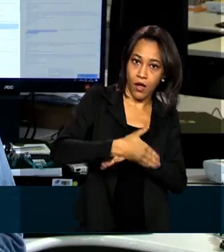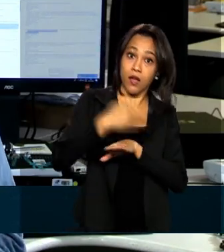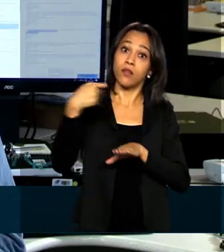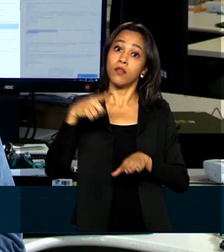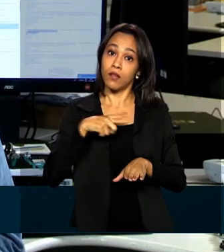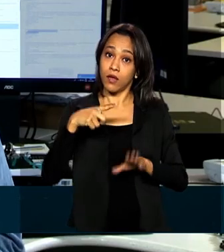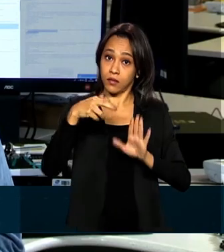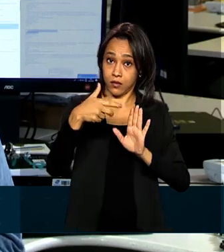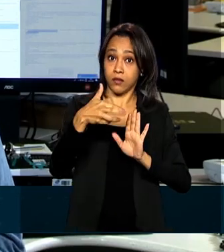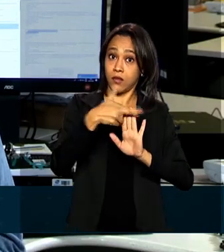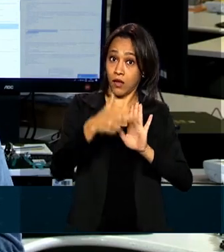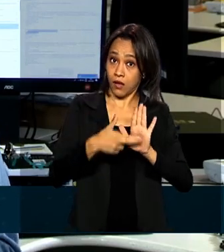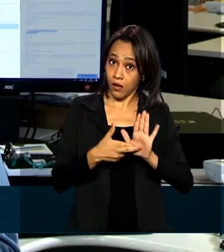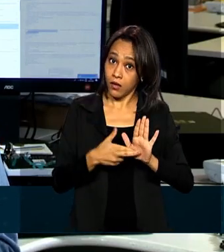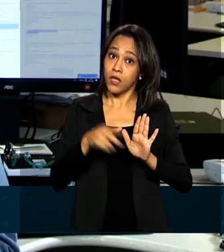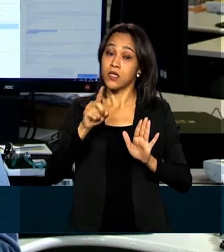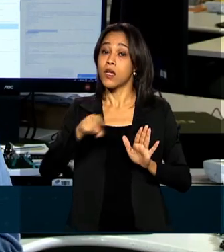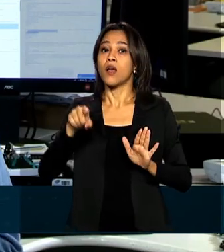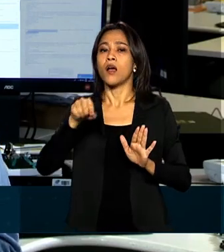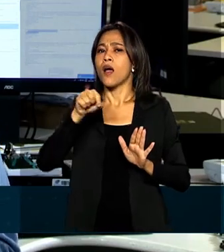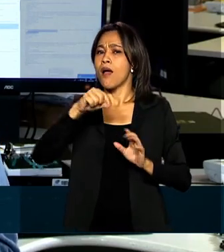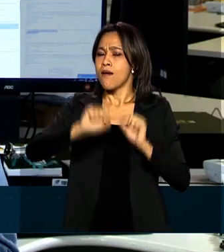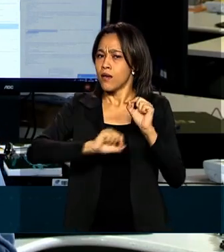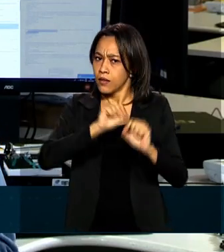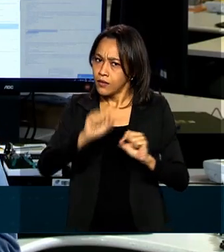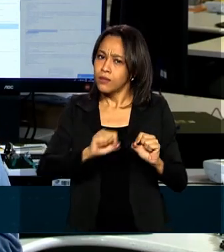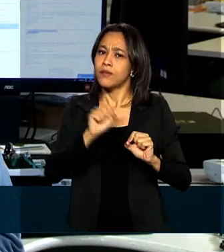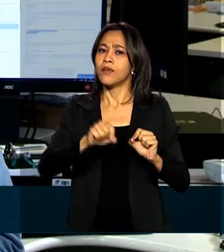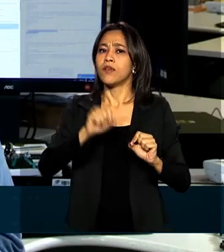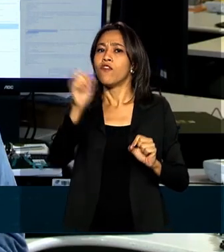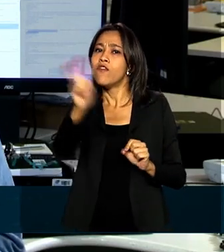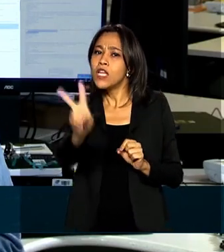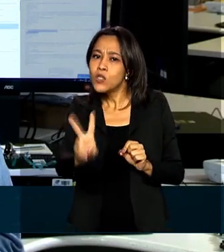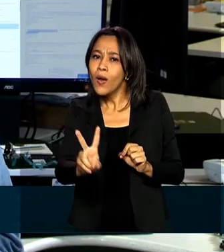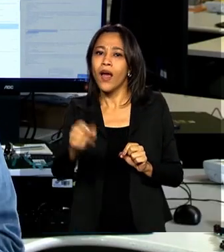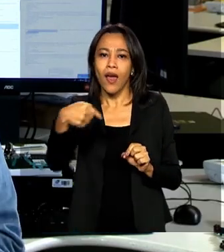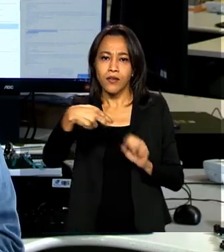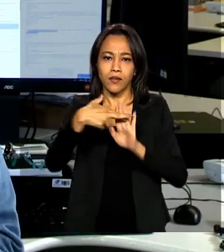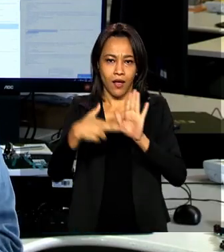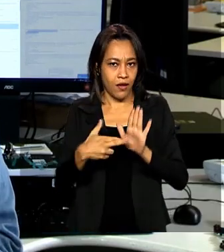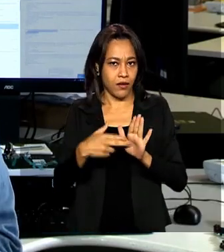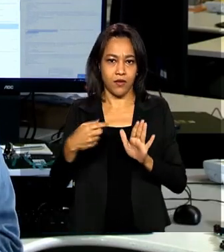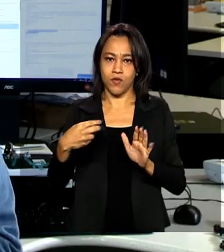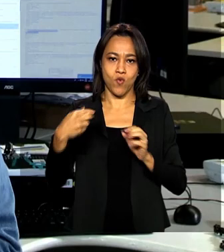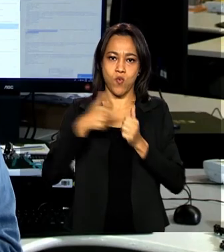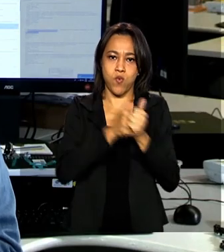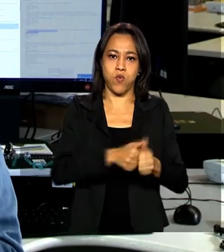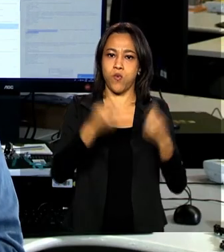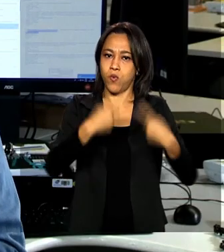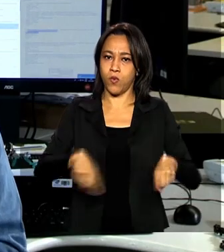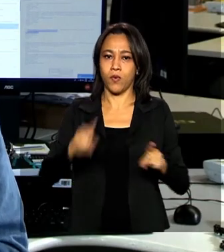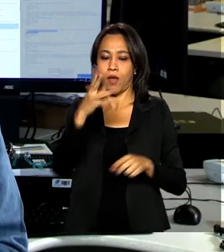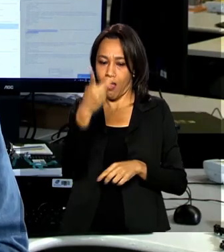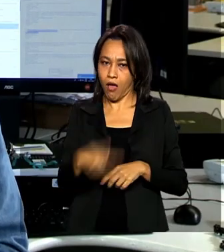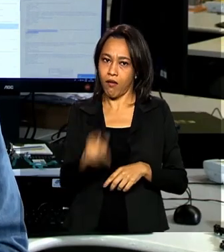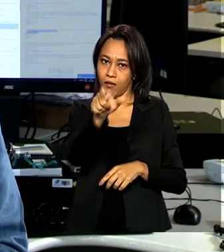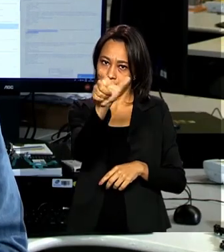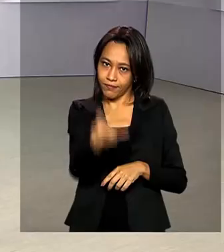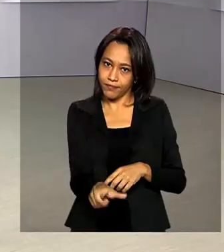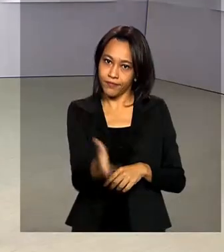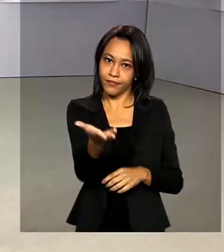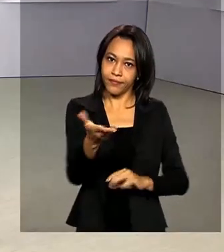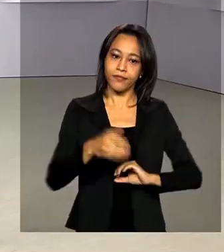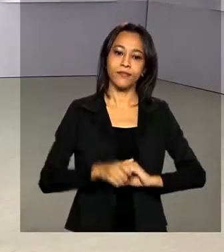não se aplicam a estrangeiros provenientes da Venezuela. Do Rio de Janeiro, Igor Santos para o governo agora.